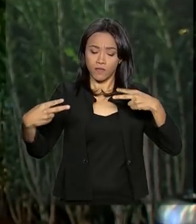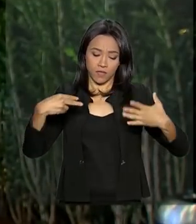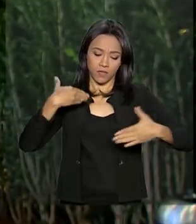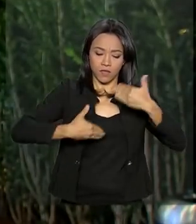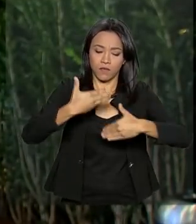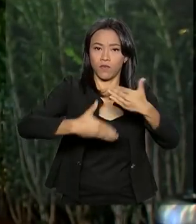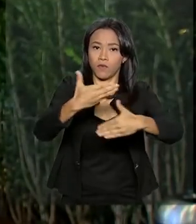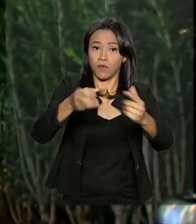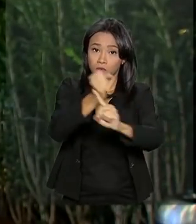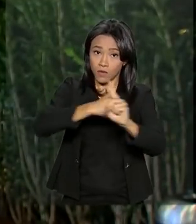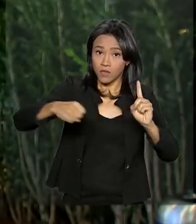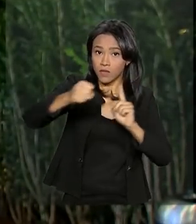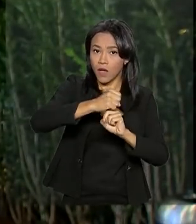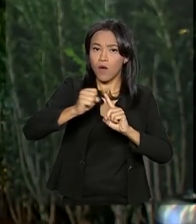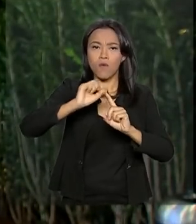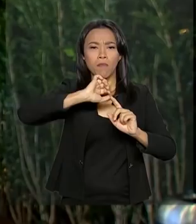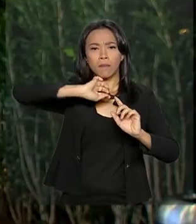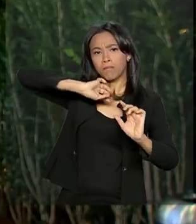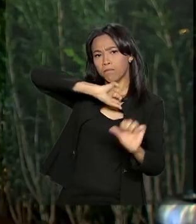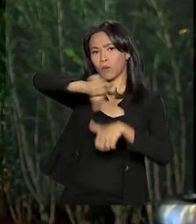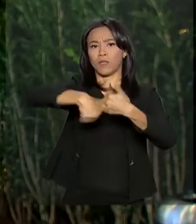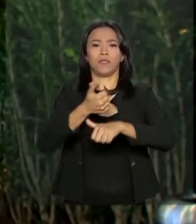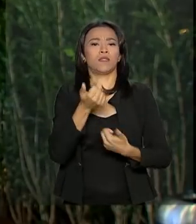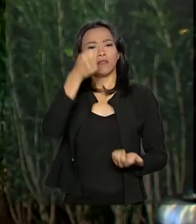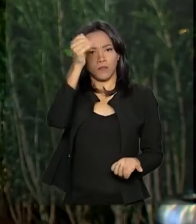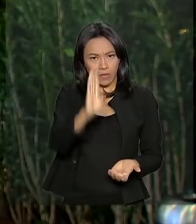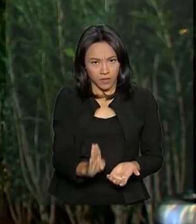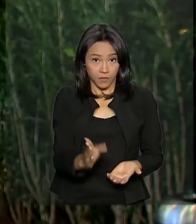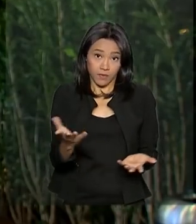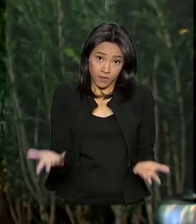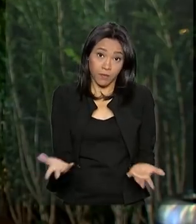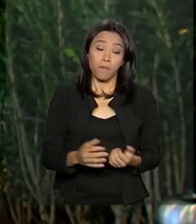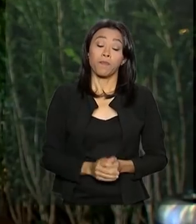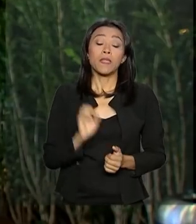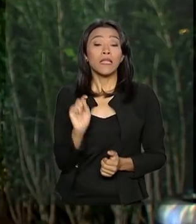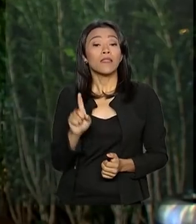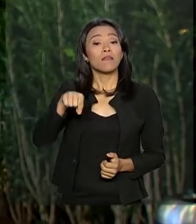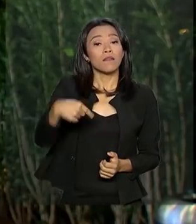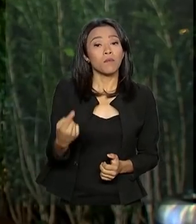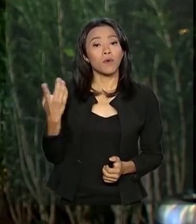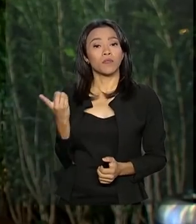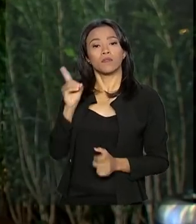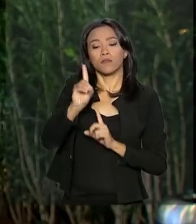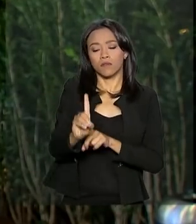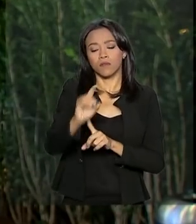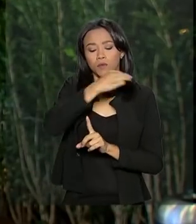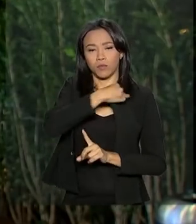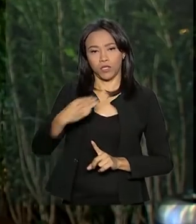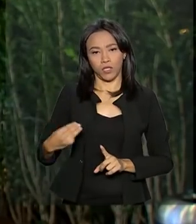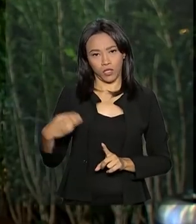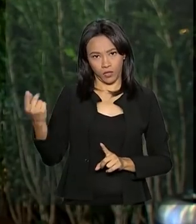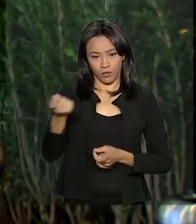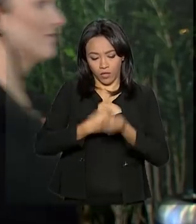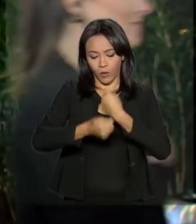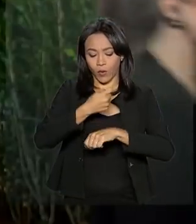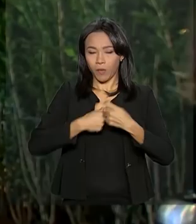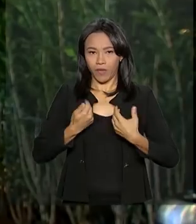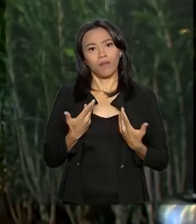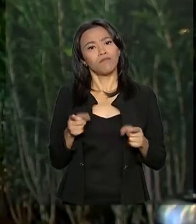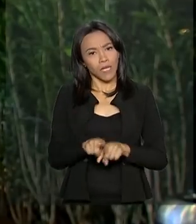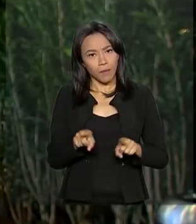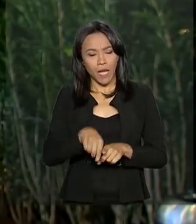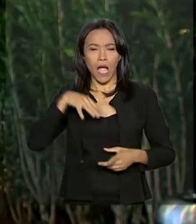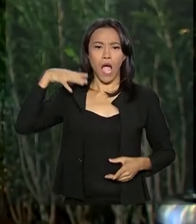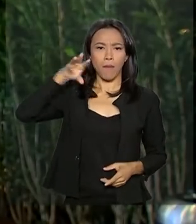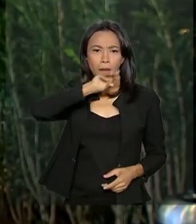para a Transformação do Brasil. Logo depois, o ministro da Economia, Paulo Guedes, participa do painel, que